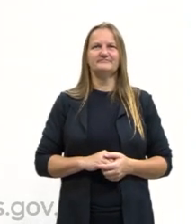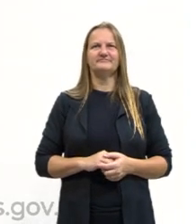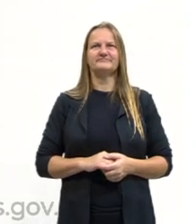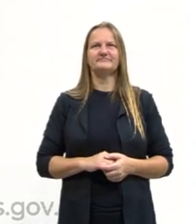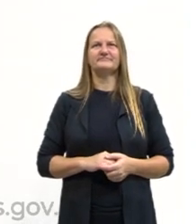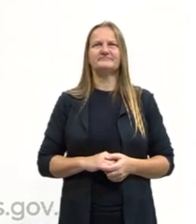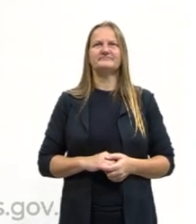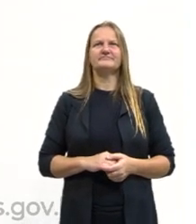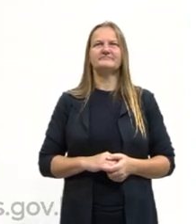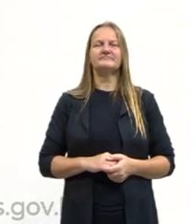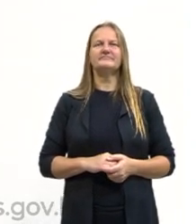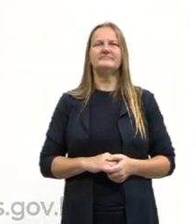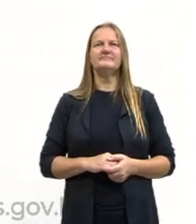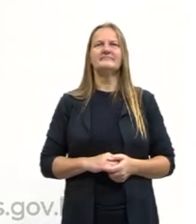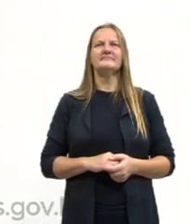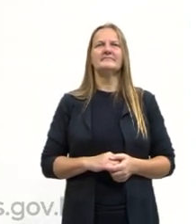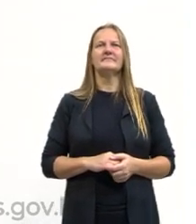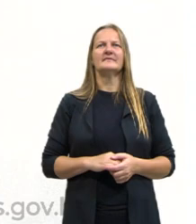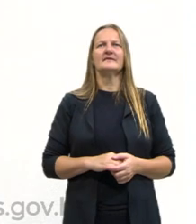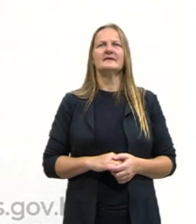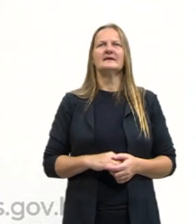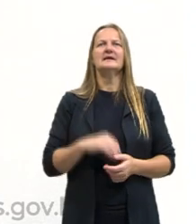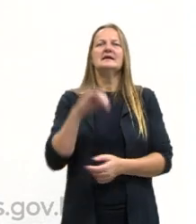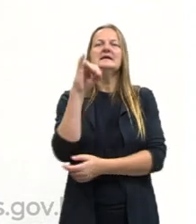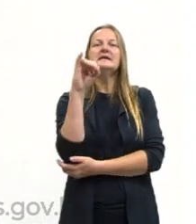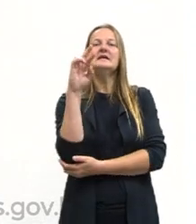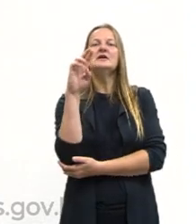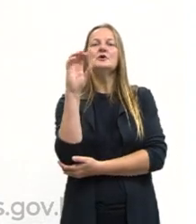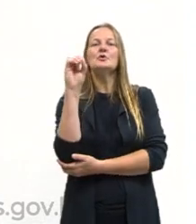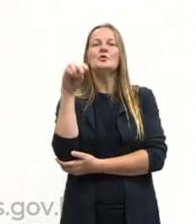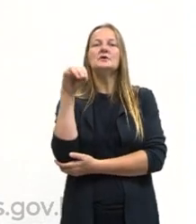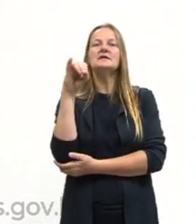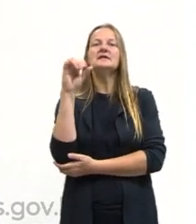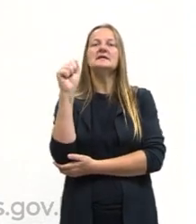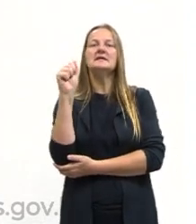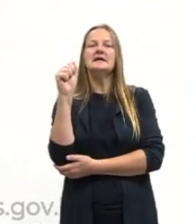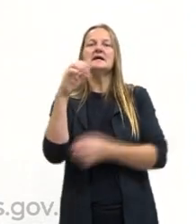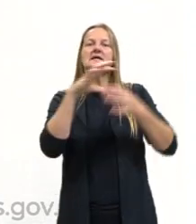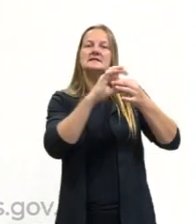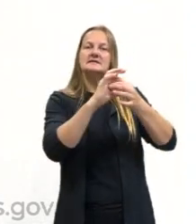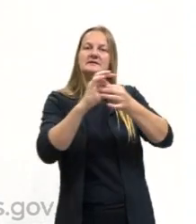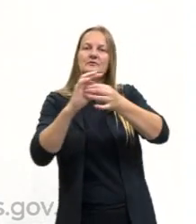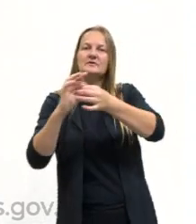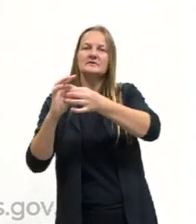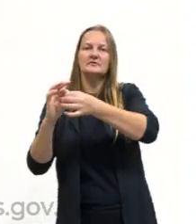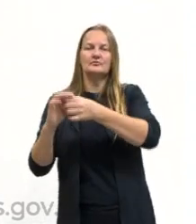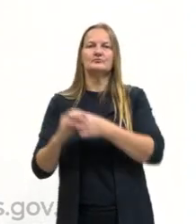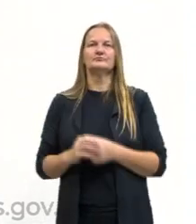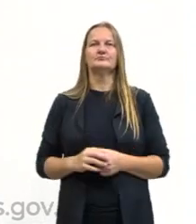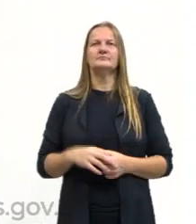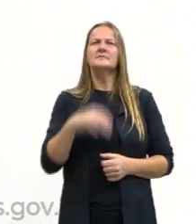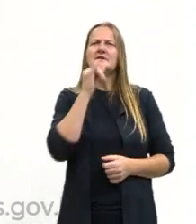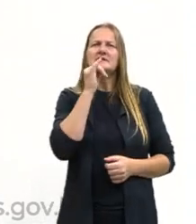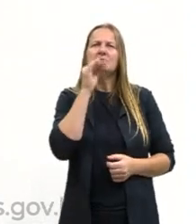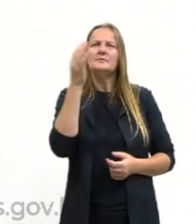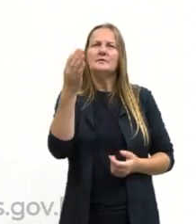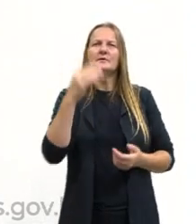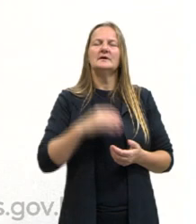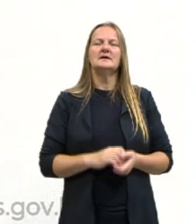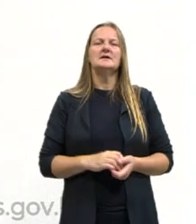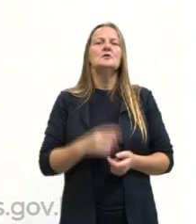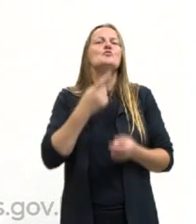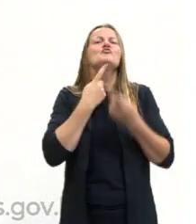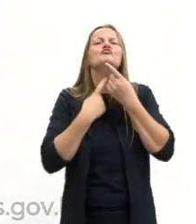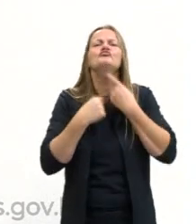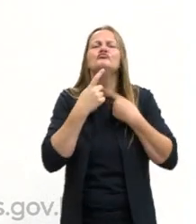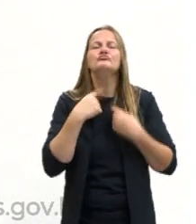A gente chega no nosso segundo ponto, que é a nossa ironia de situação. Aqui, a intenção